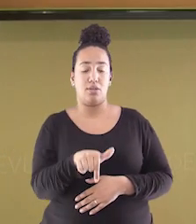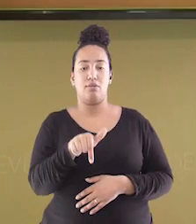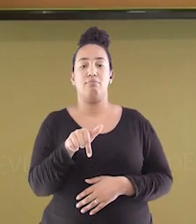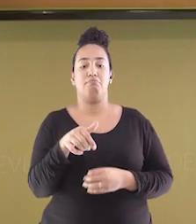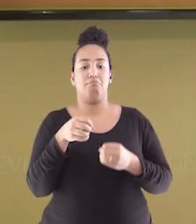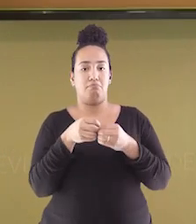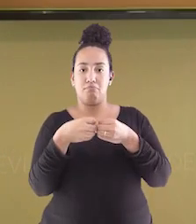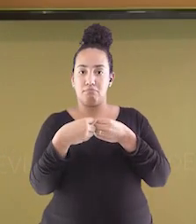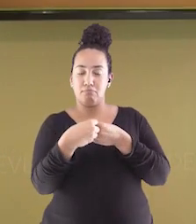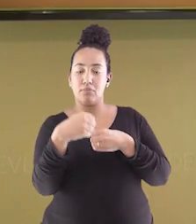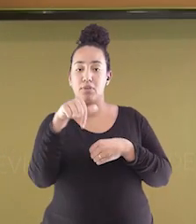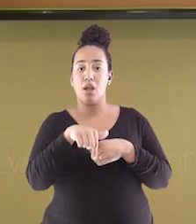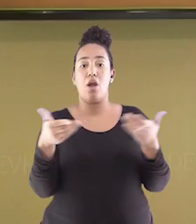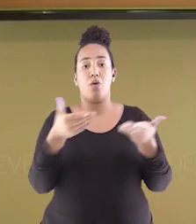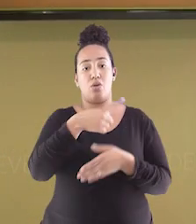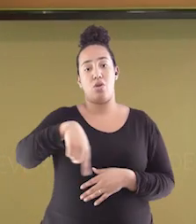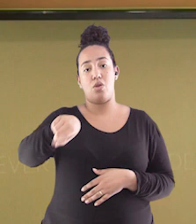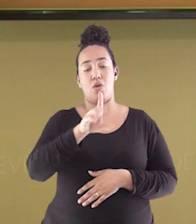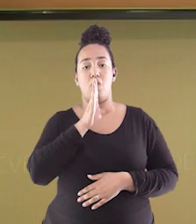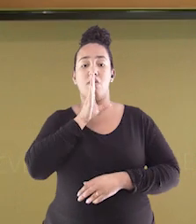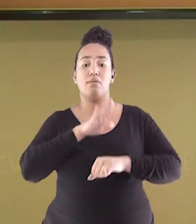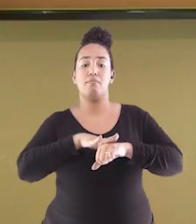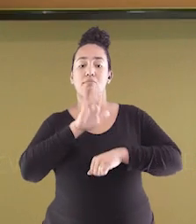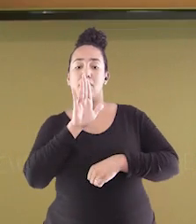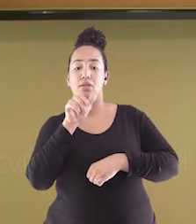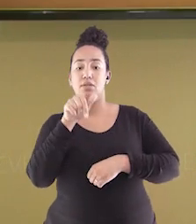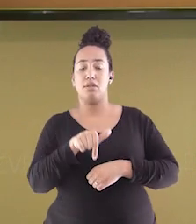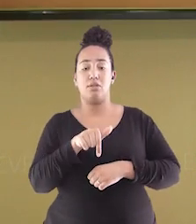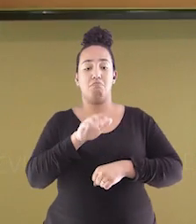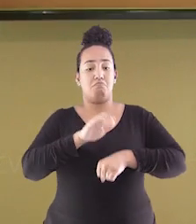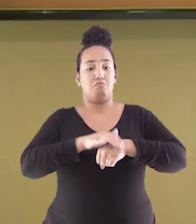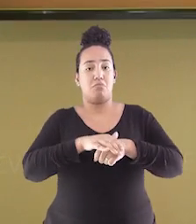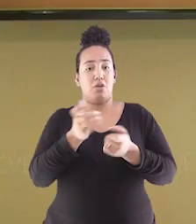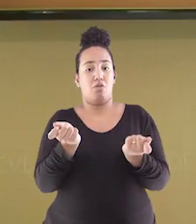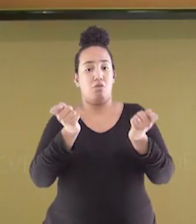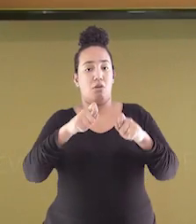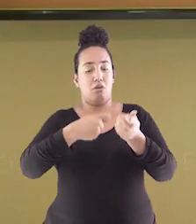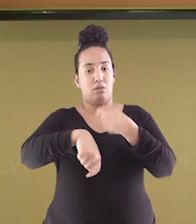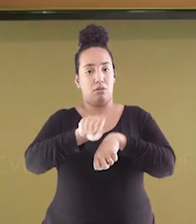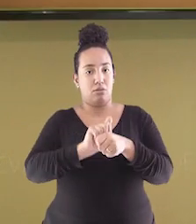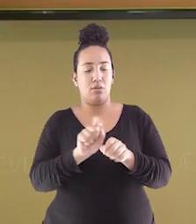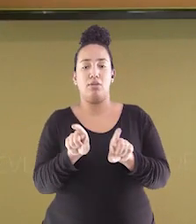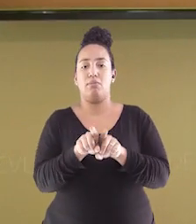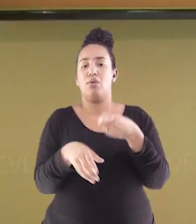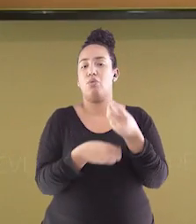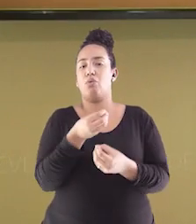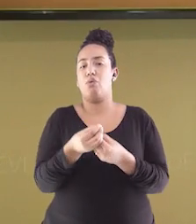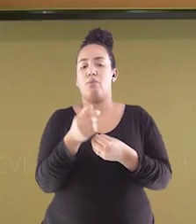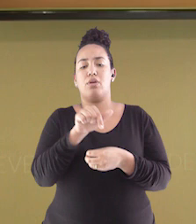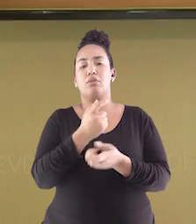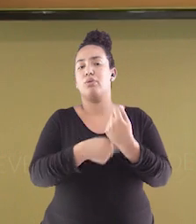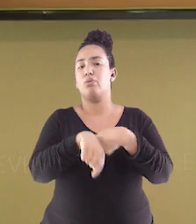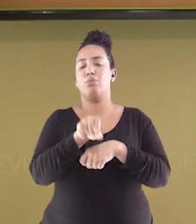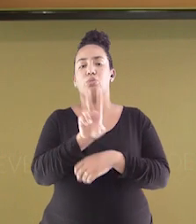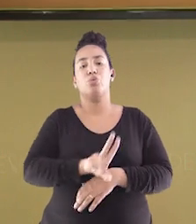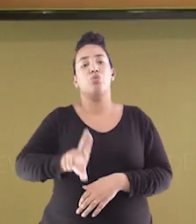metropolitana, vamos conhecer um pouco mais sobre suas potências econômicas e como esse potencial